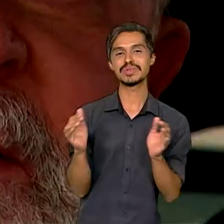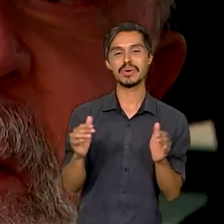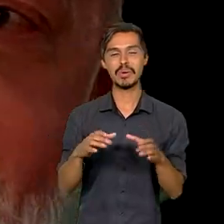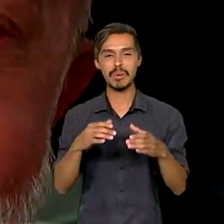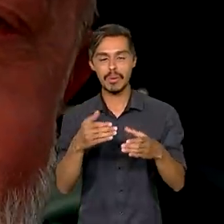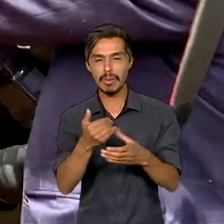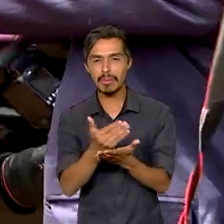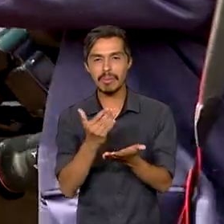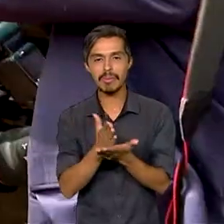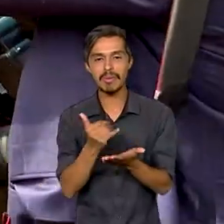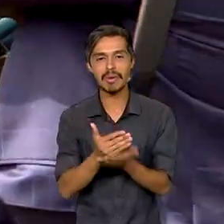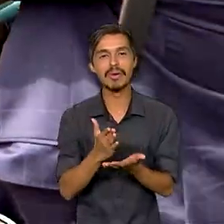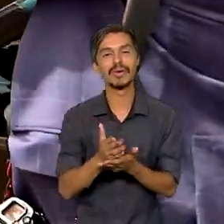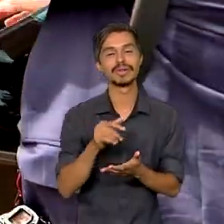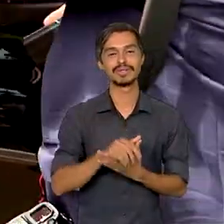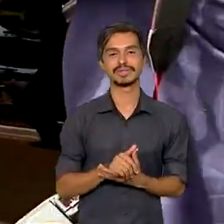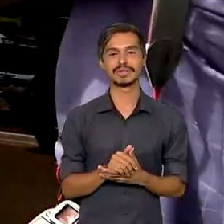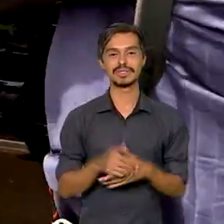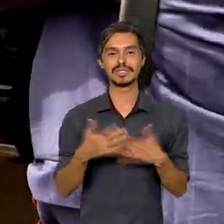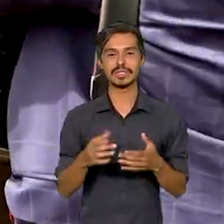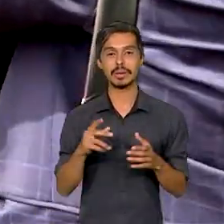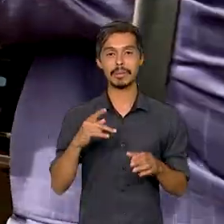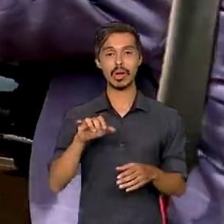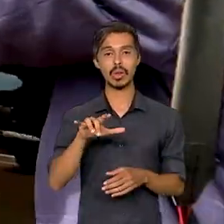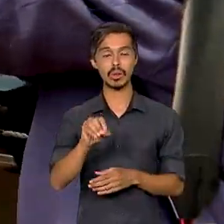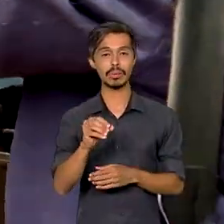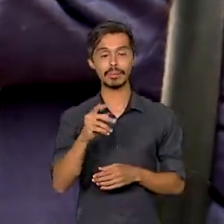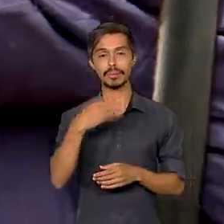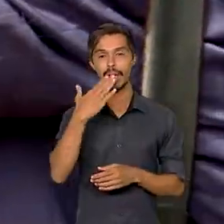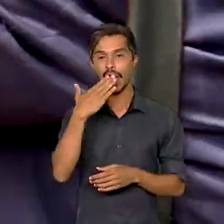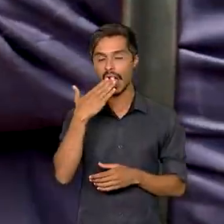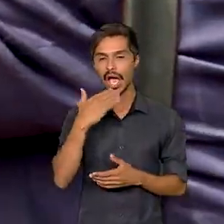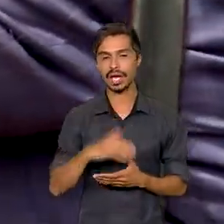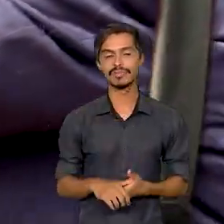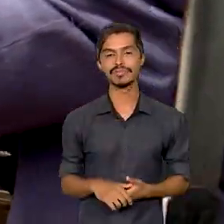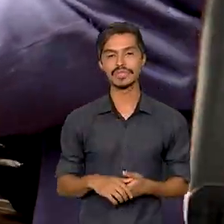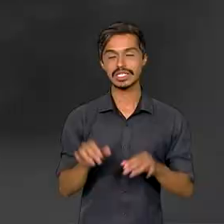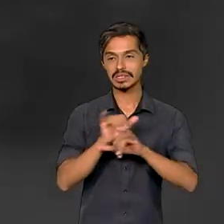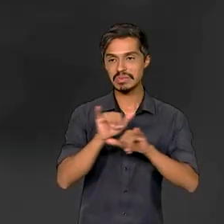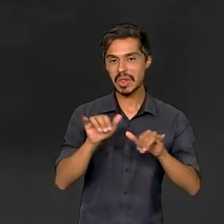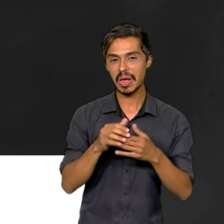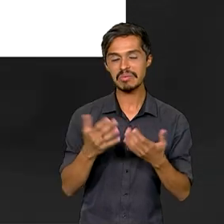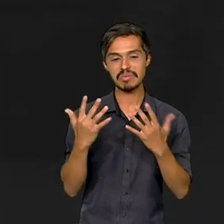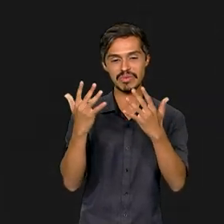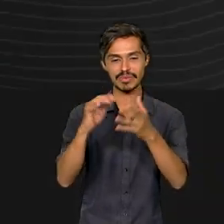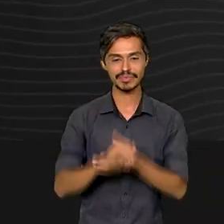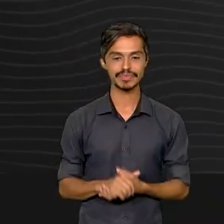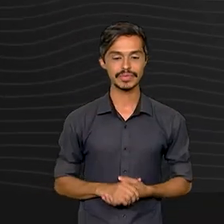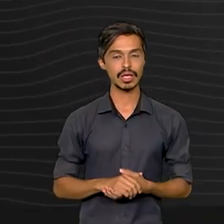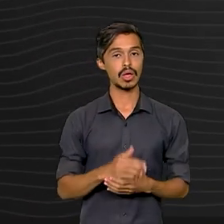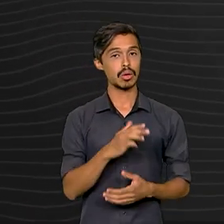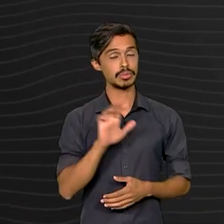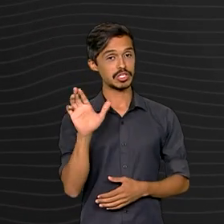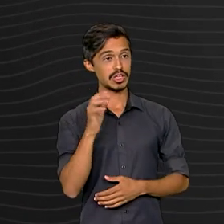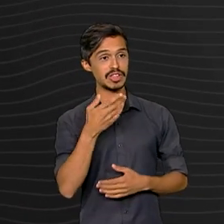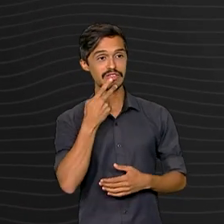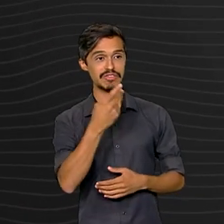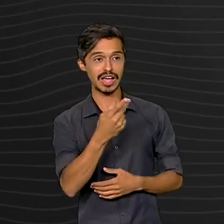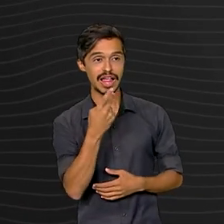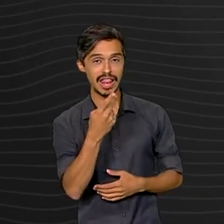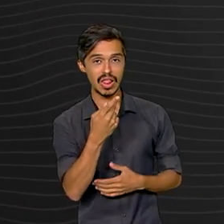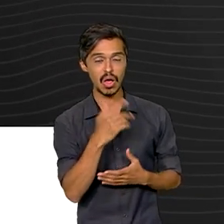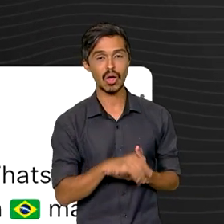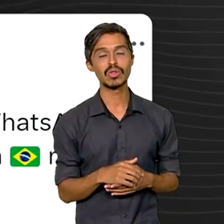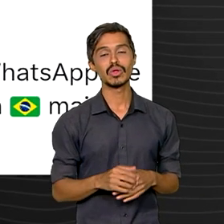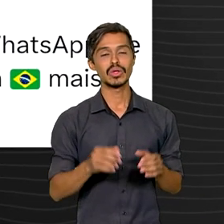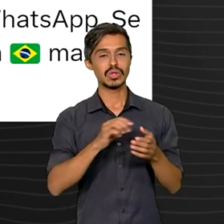Secretaria de Comunicação Social, Paulo Pimenta. Pelas redes sociais, o presidente Lula disse que está lançando um canal